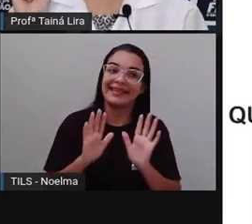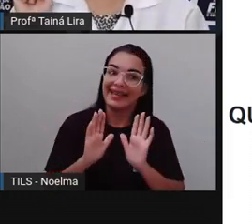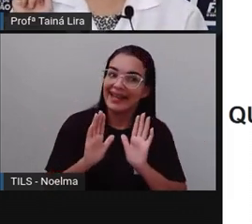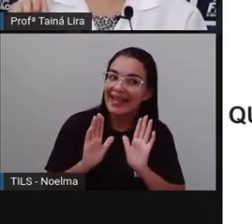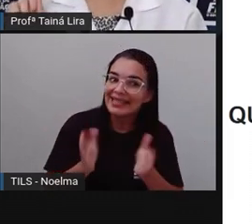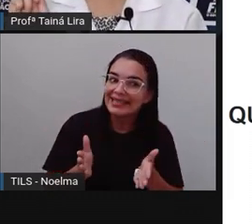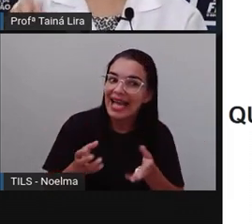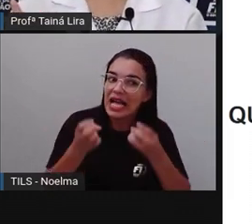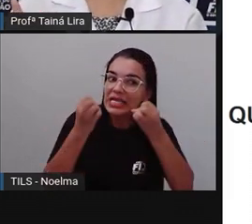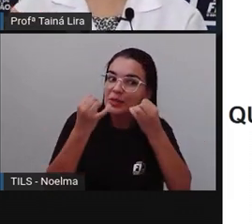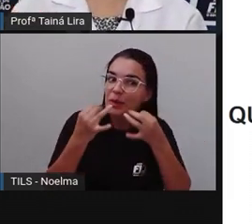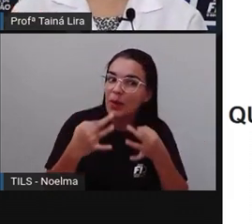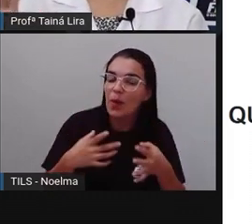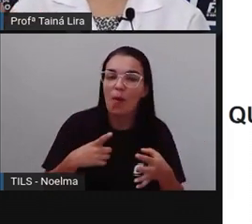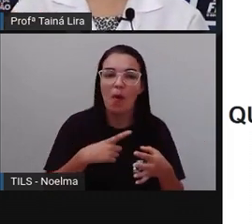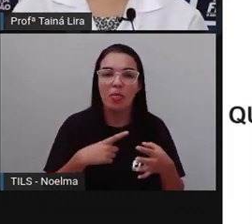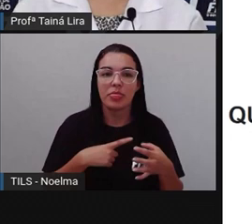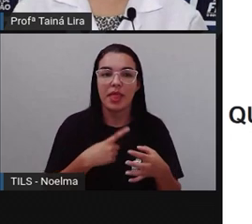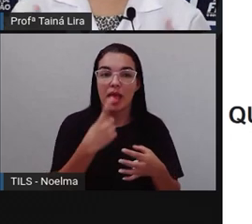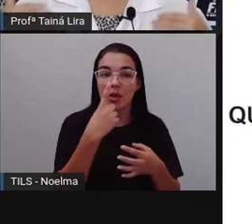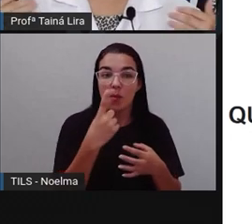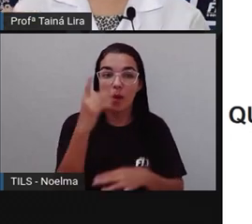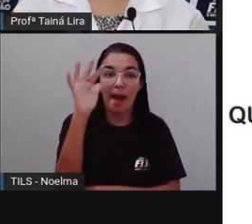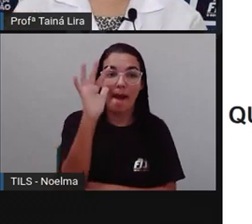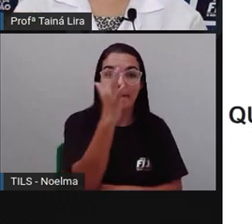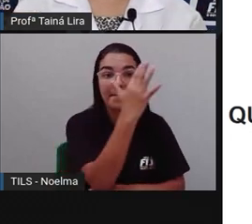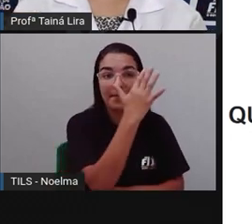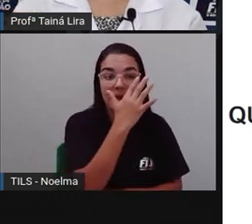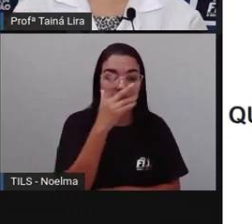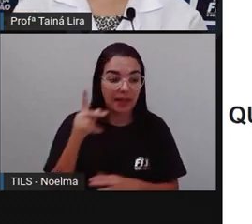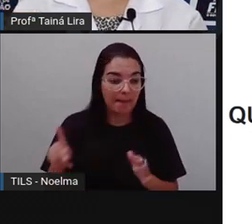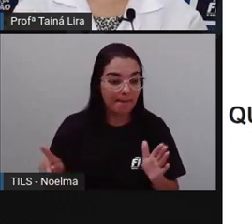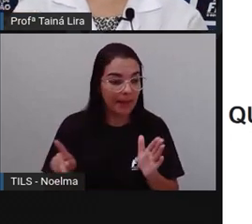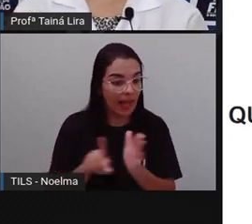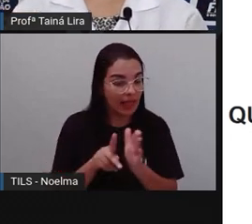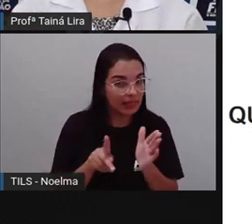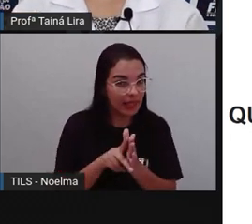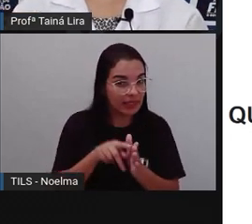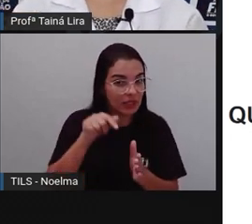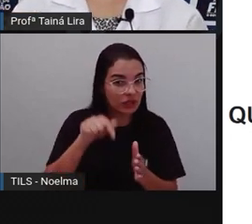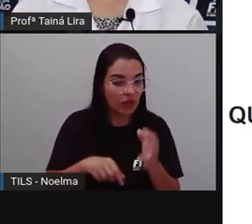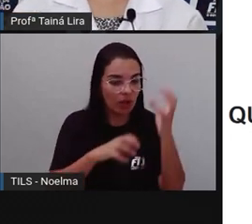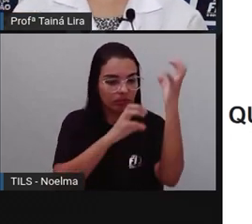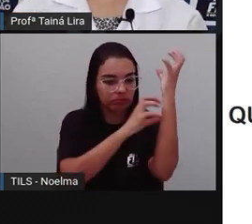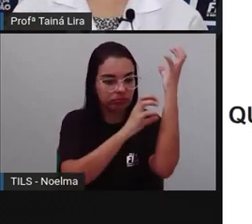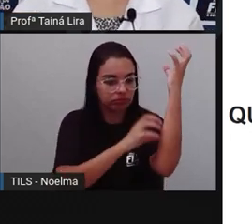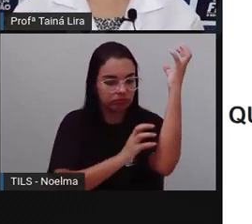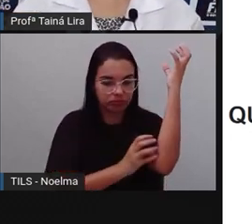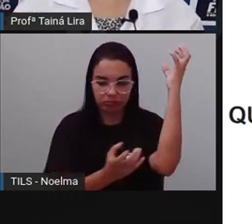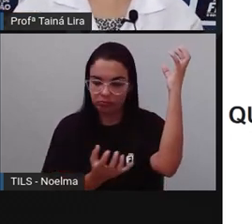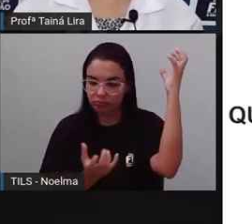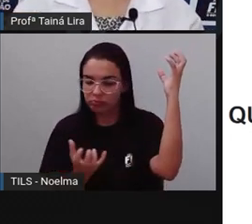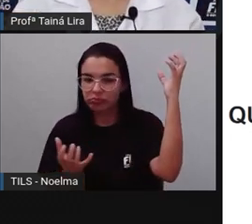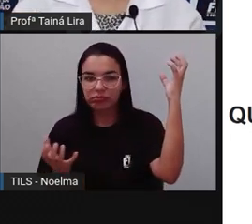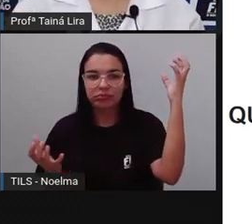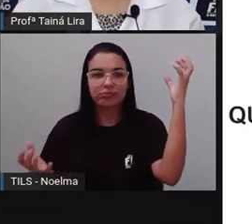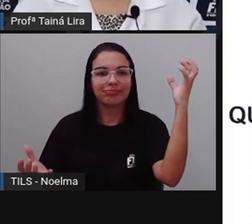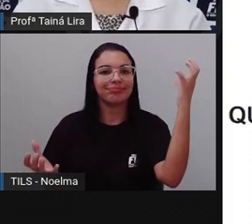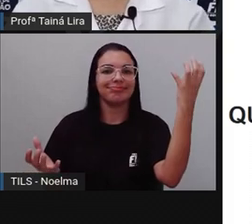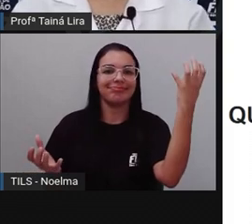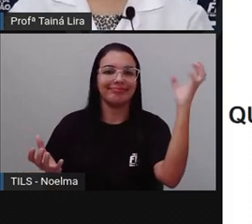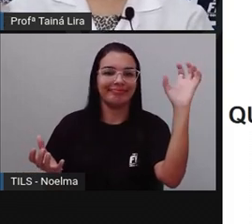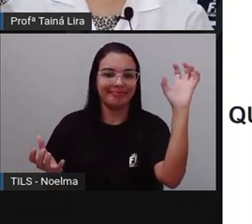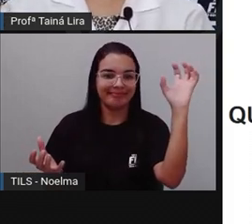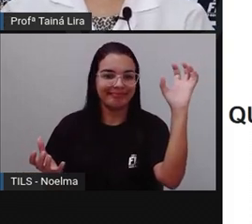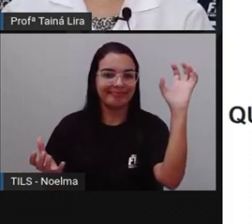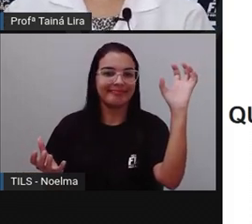uma planta, Que é típica aí, Da caatinga, Não é verdade? Que é típica do bioma caatinga, Que é típica da